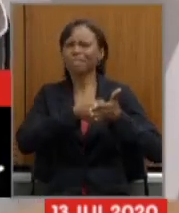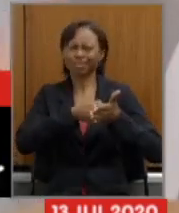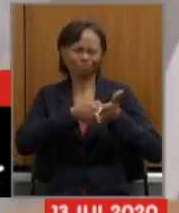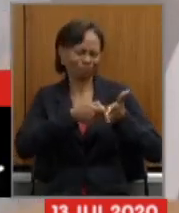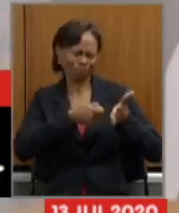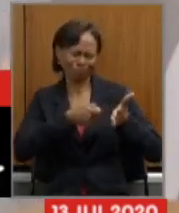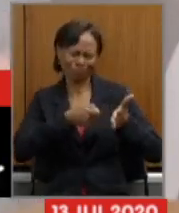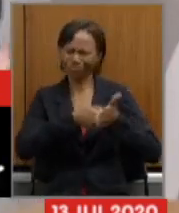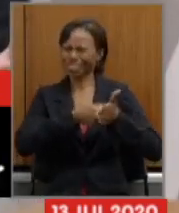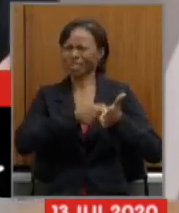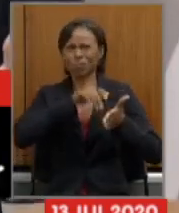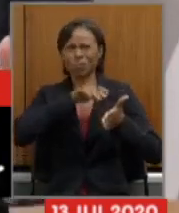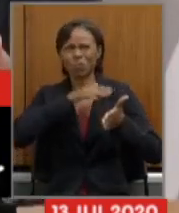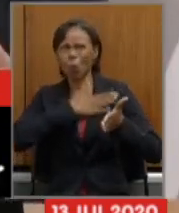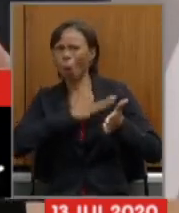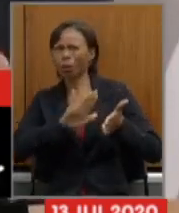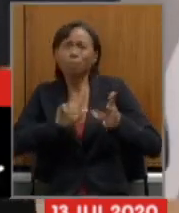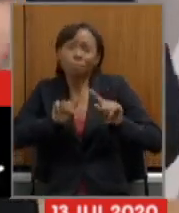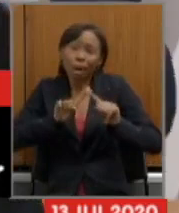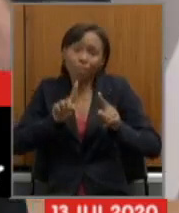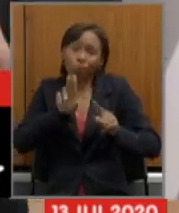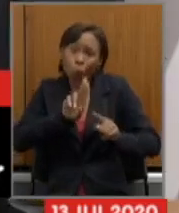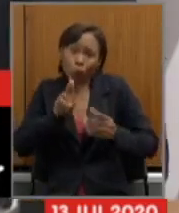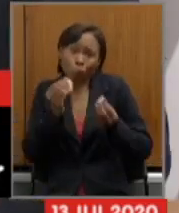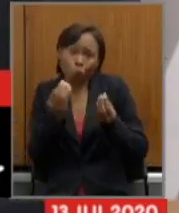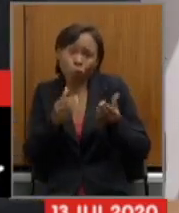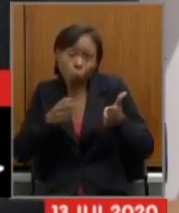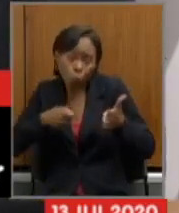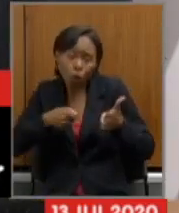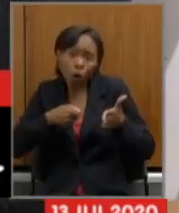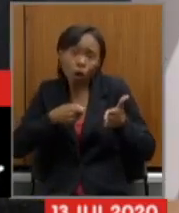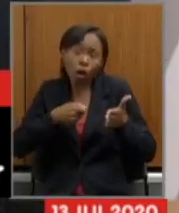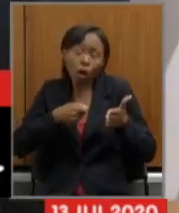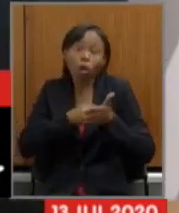mas que tem sido muito utilizado este novo normal